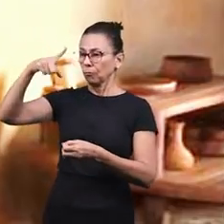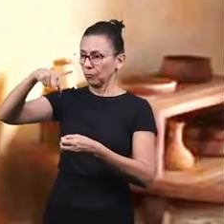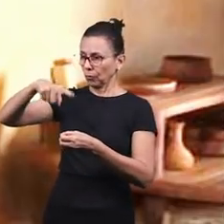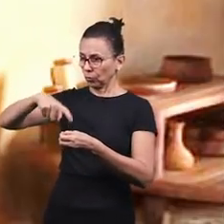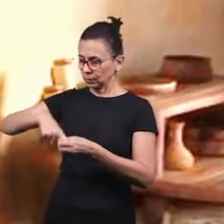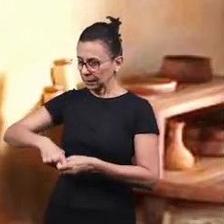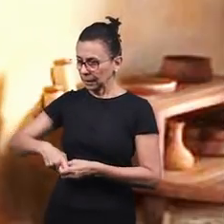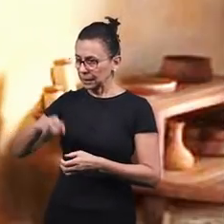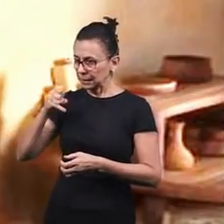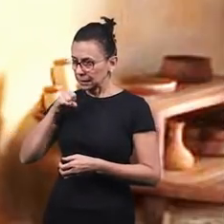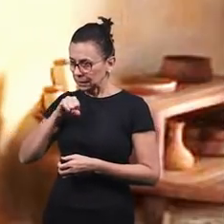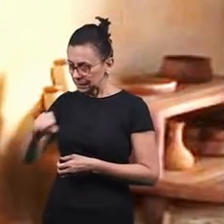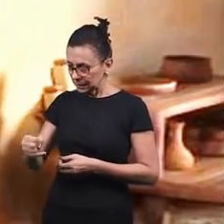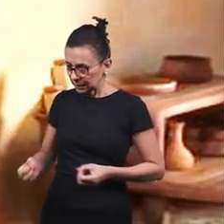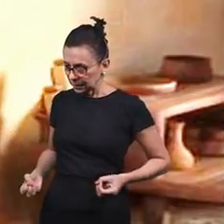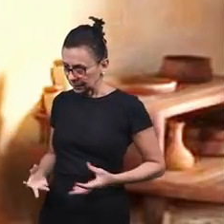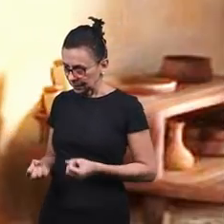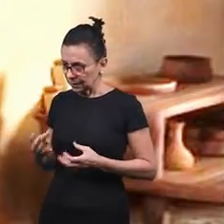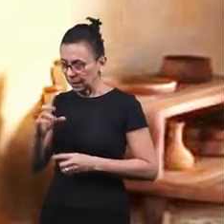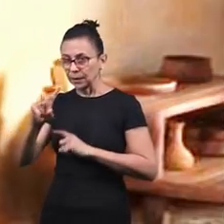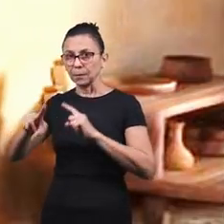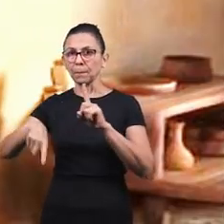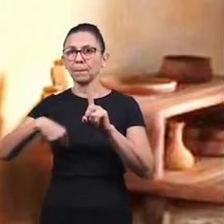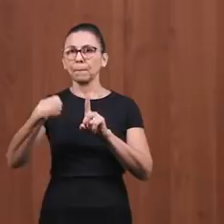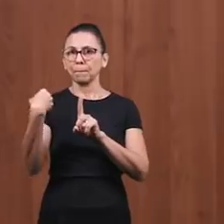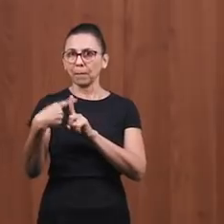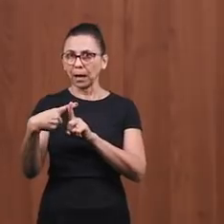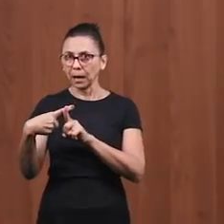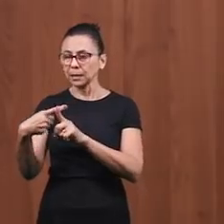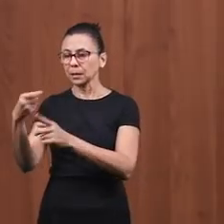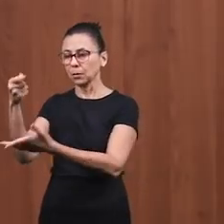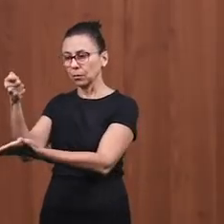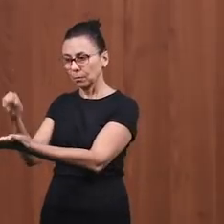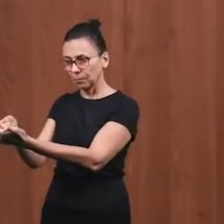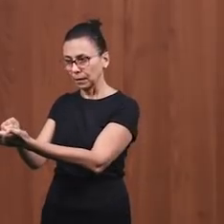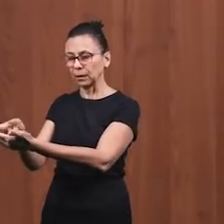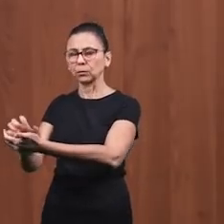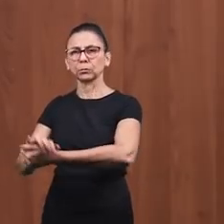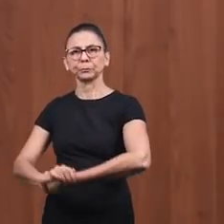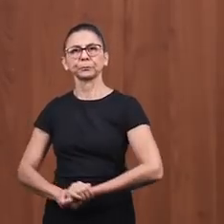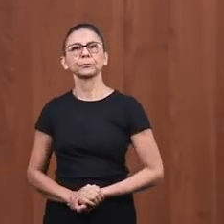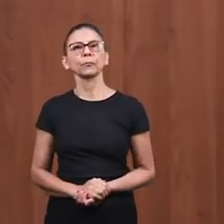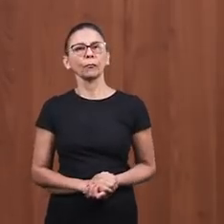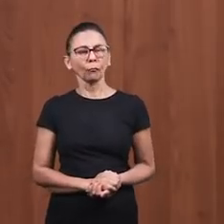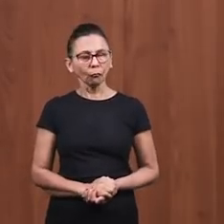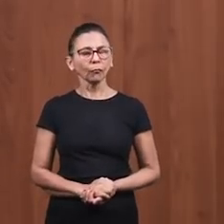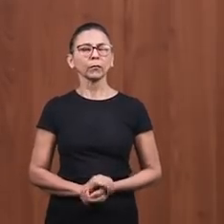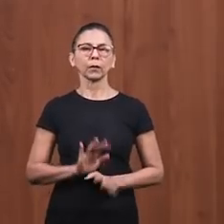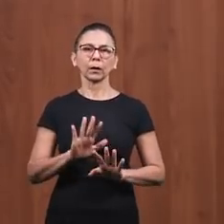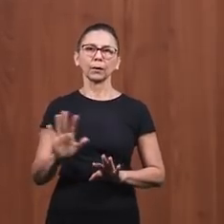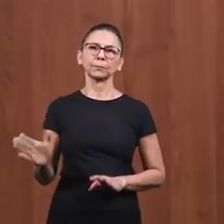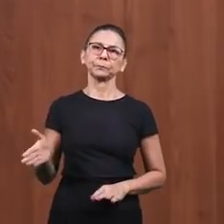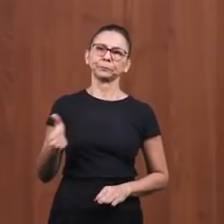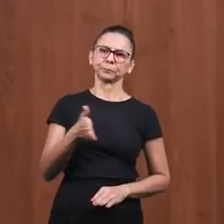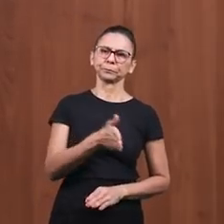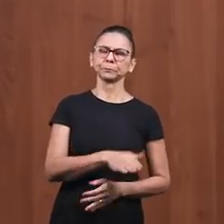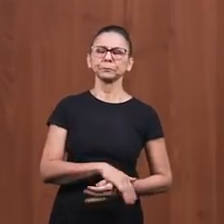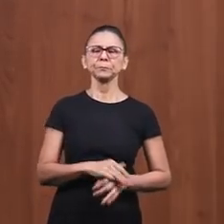eu te recompenso. E Jesus, então, volta-se para o doutor da lei e pergunta a ele,